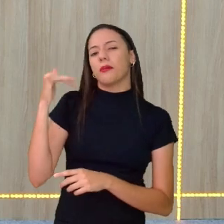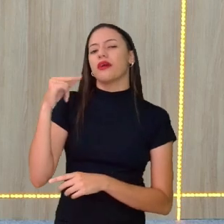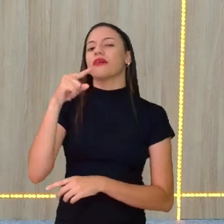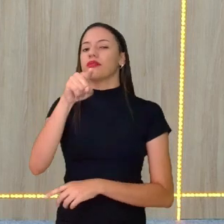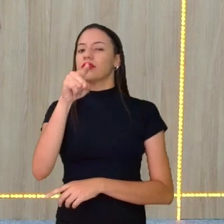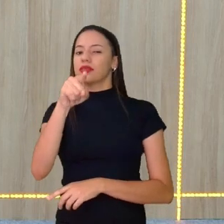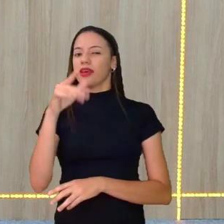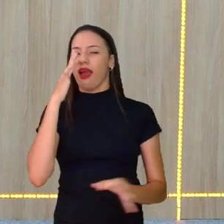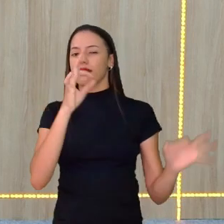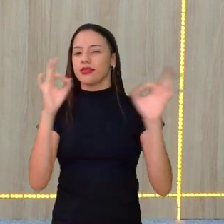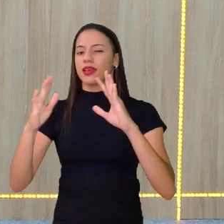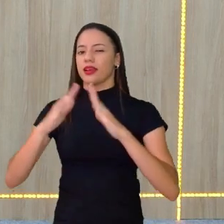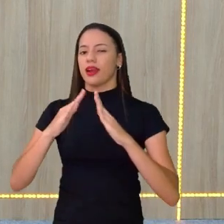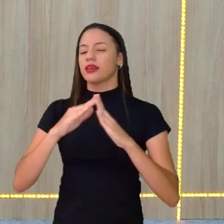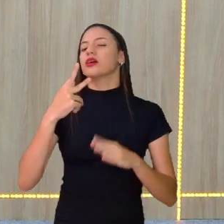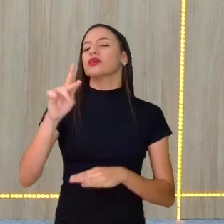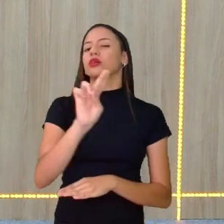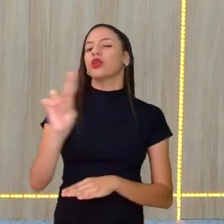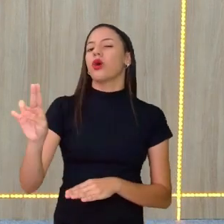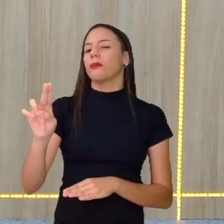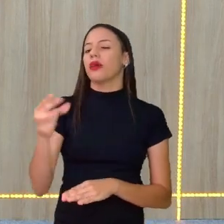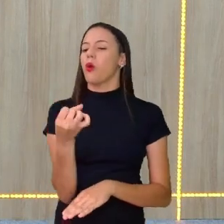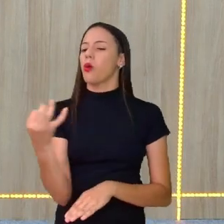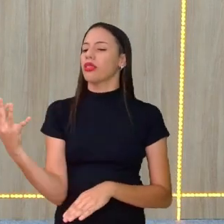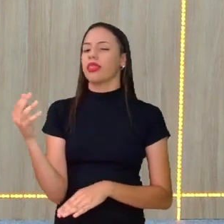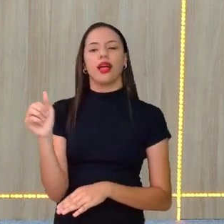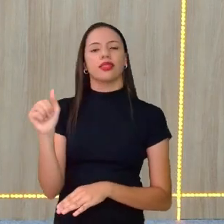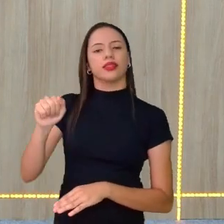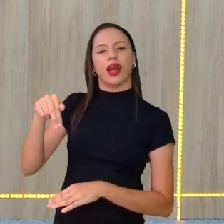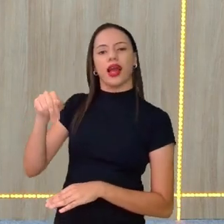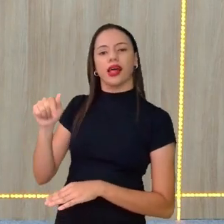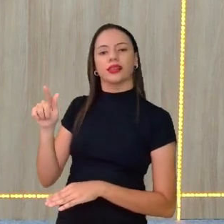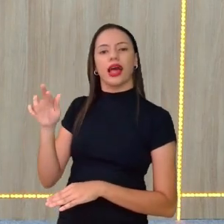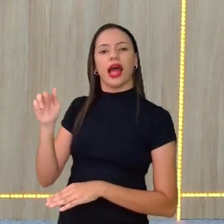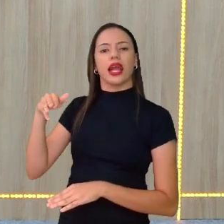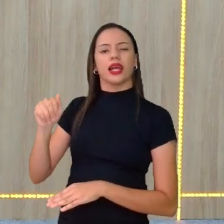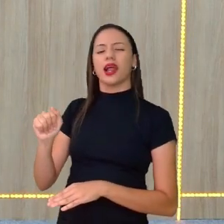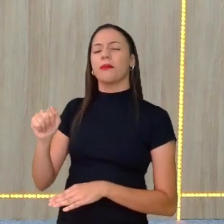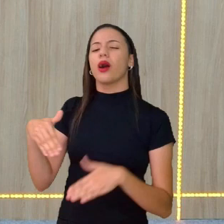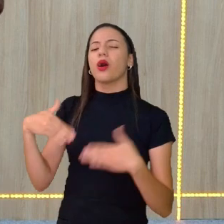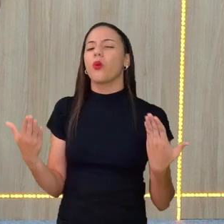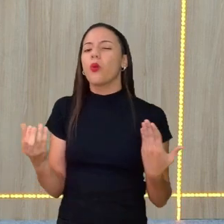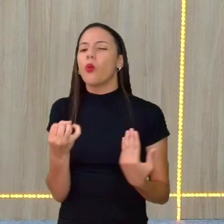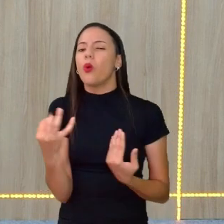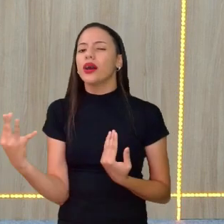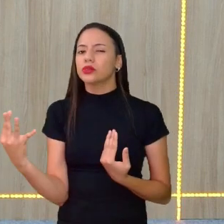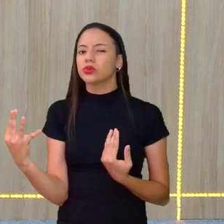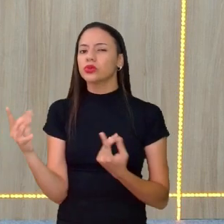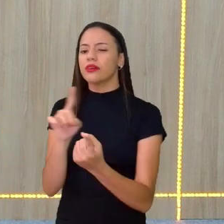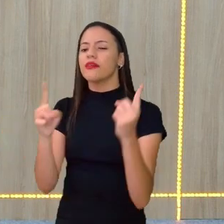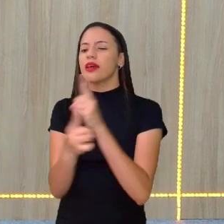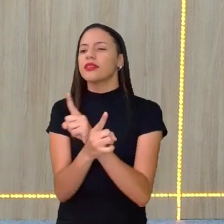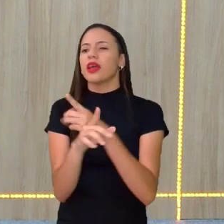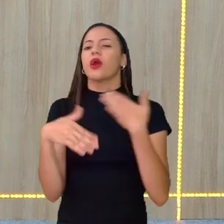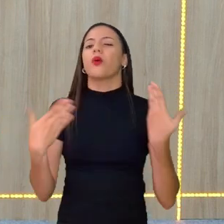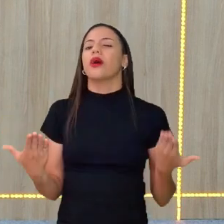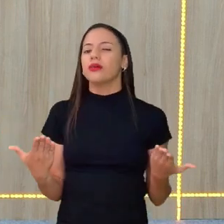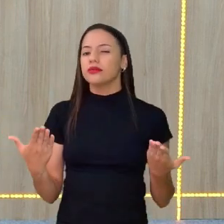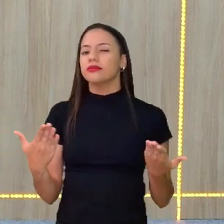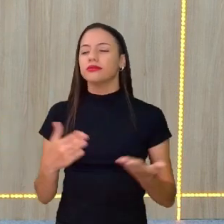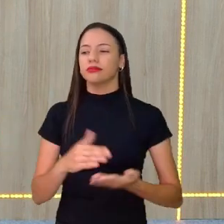ele é? Tem quantos anagramas? E quem é o primeiro anagrama? Quando você inverter, qual é a palavra que dá? Bora ver, né?